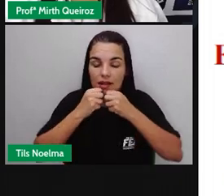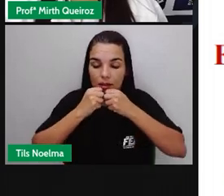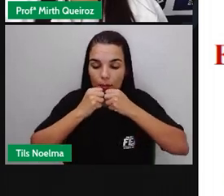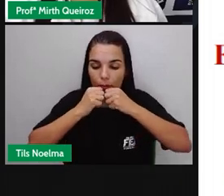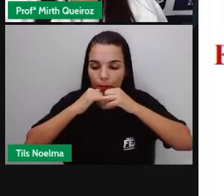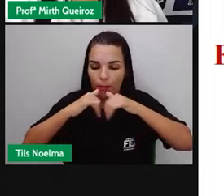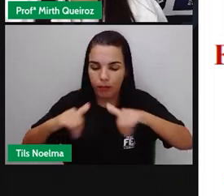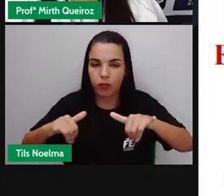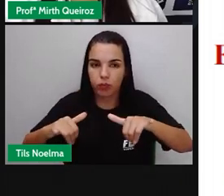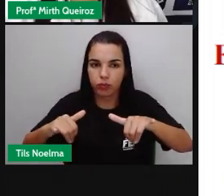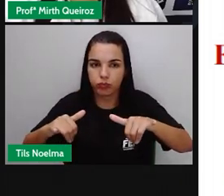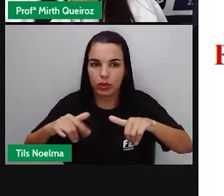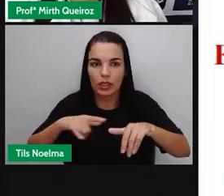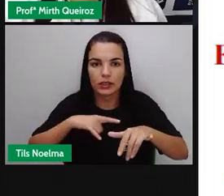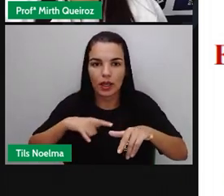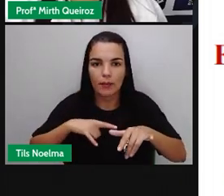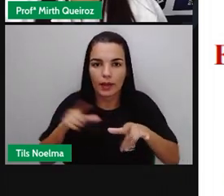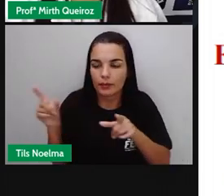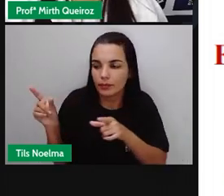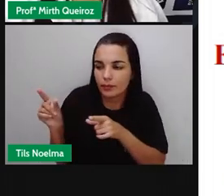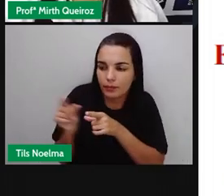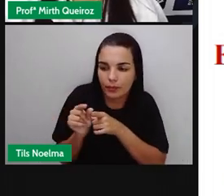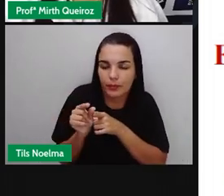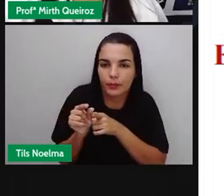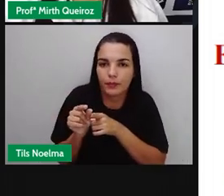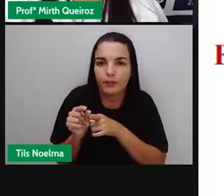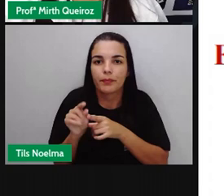usado em abreviaturas.